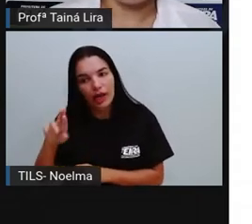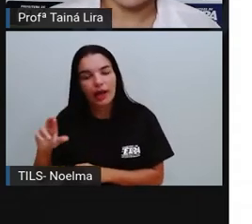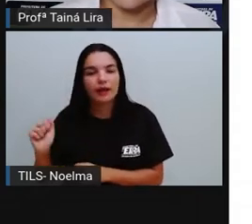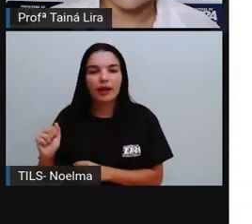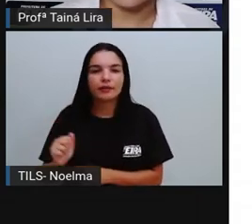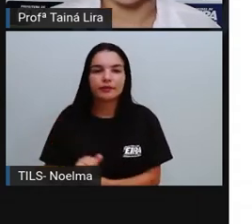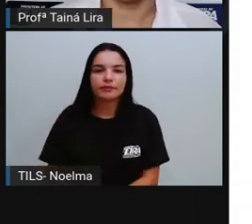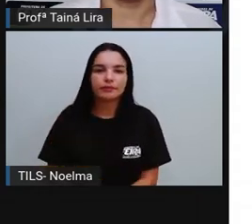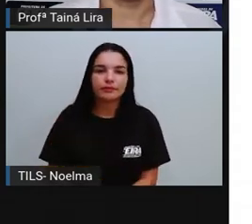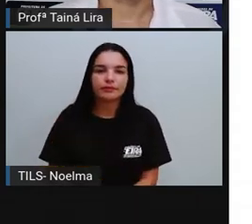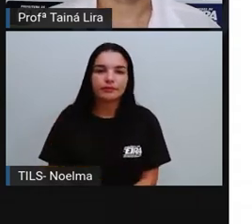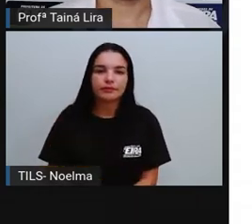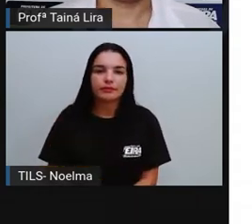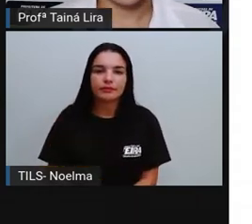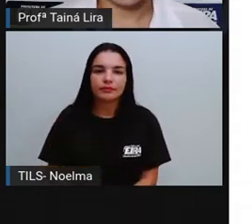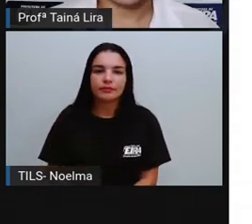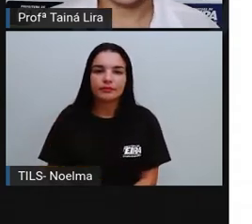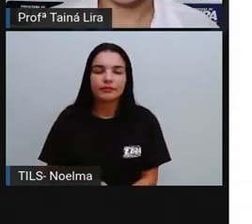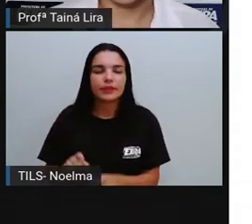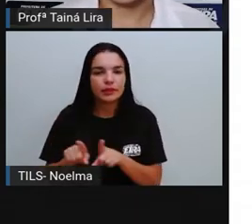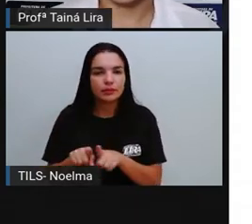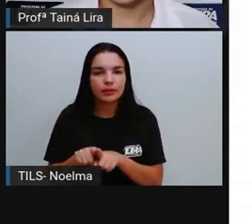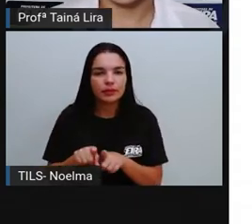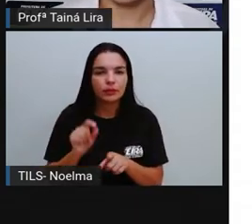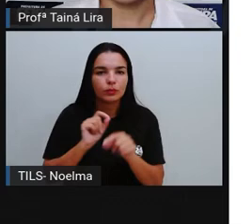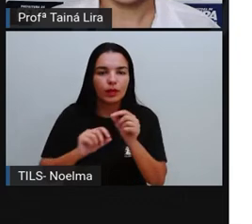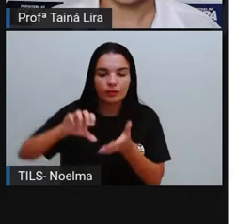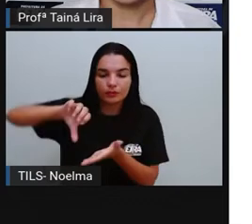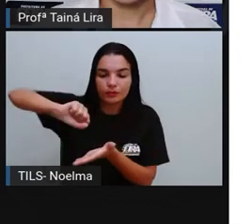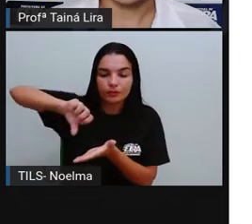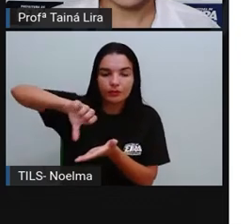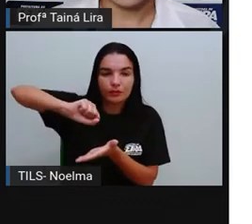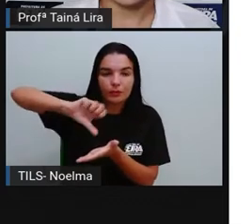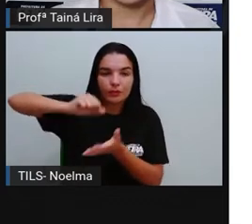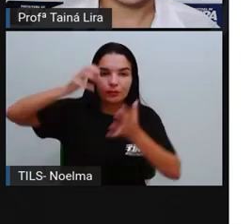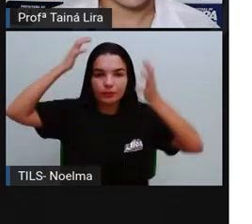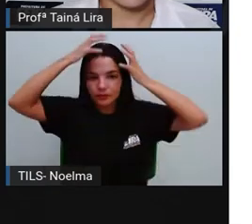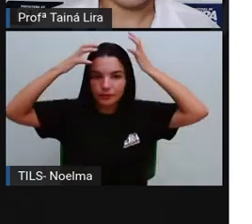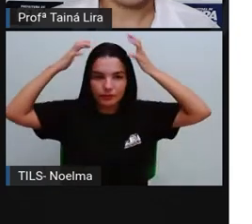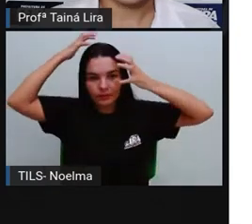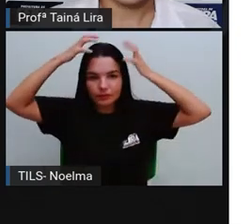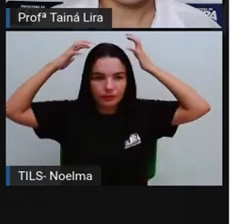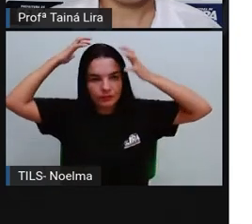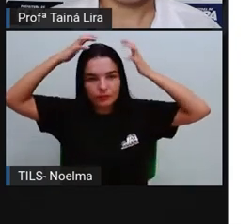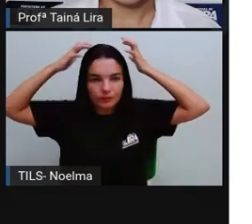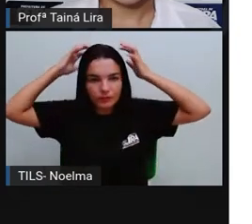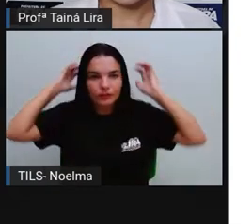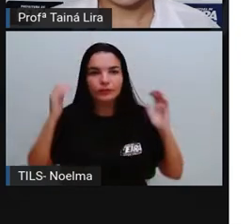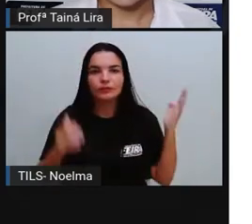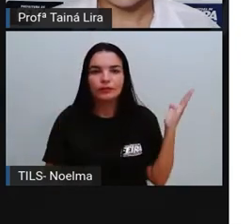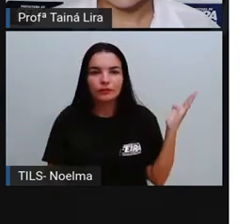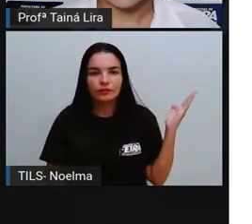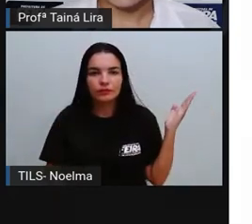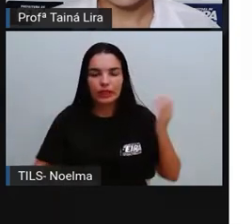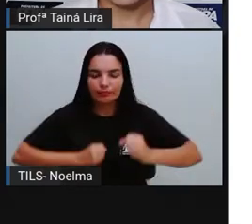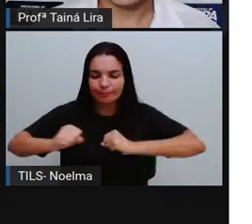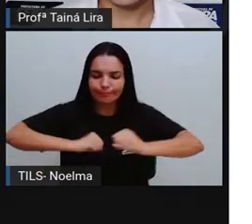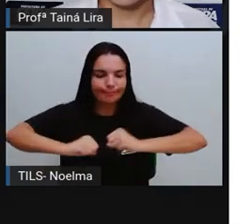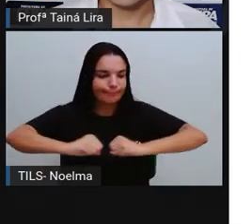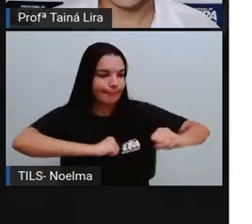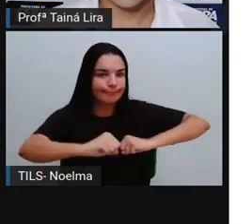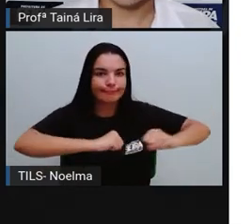Xampu, Escrevemos também, Olha lá, Com X, Tá? Faxina,